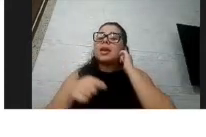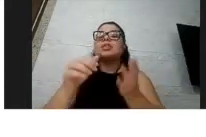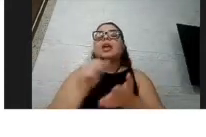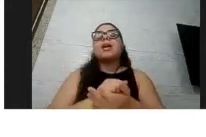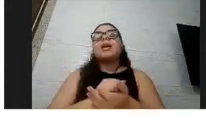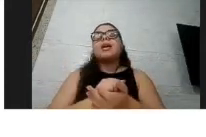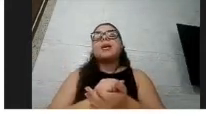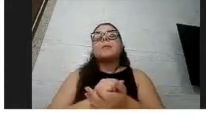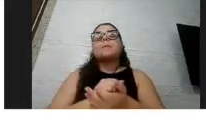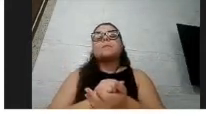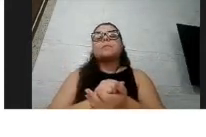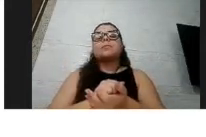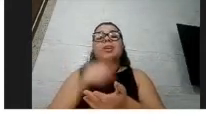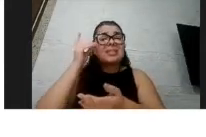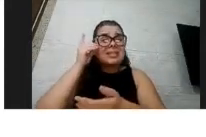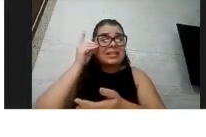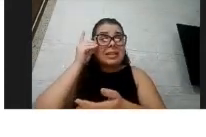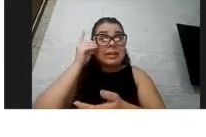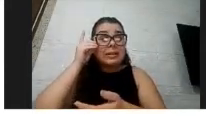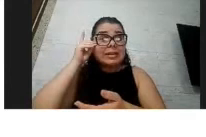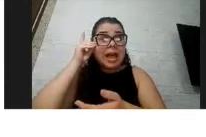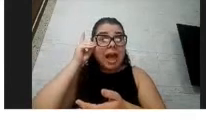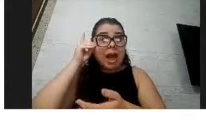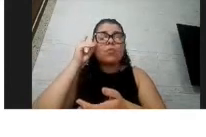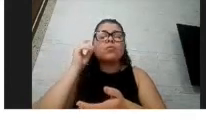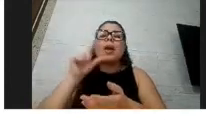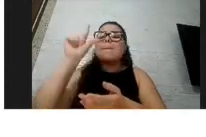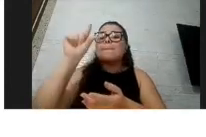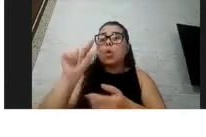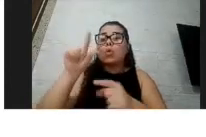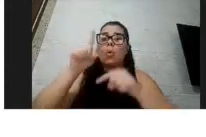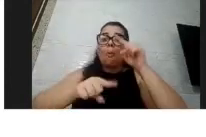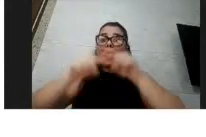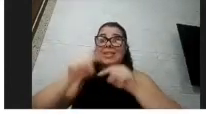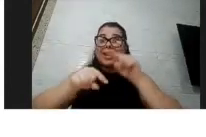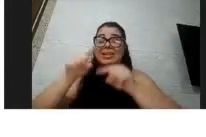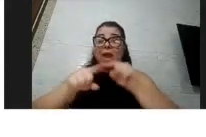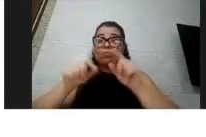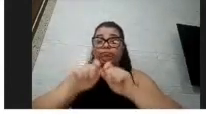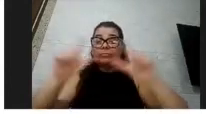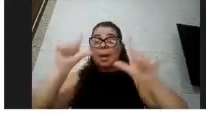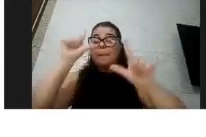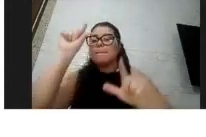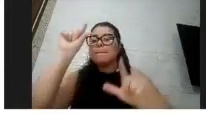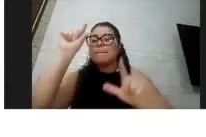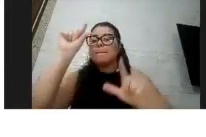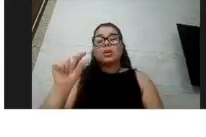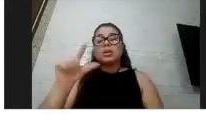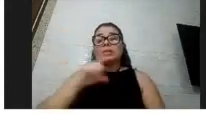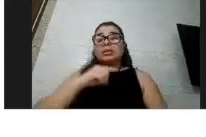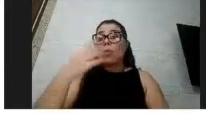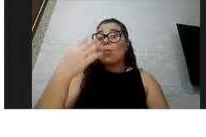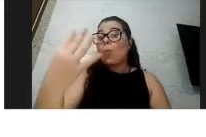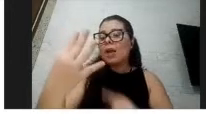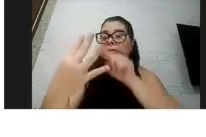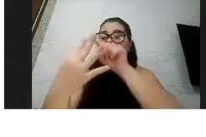são muito poucos, né, eu coloquei aqui quatro artigos, mas a gente não tem muito mais do que isso